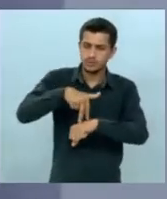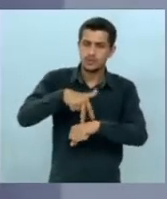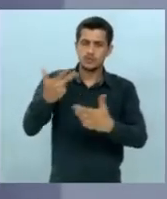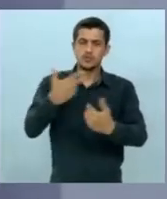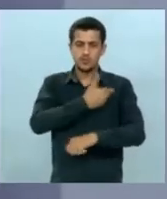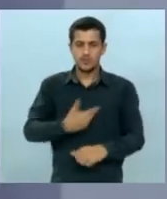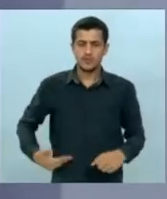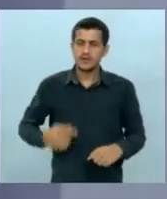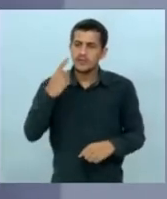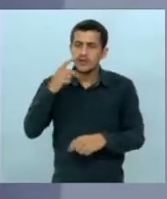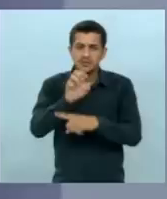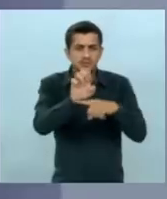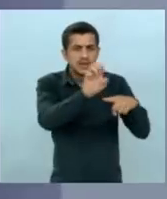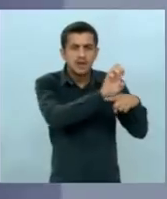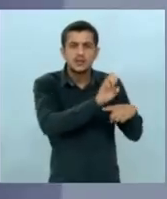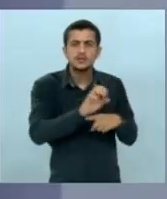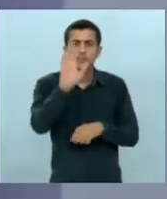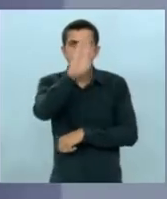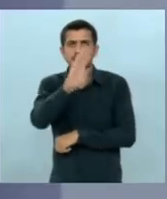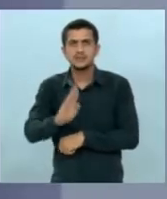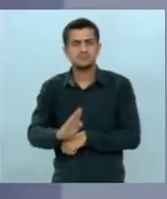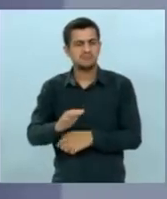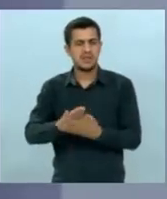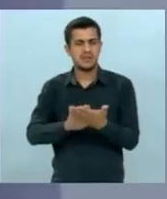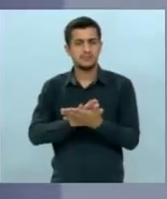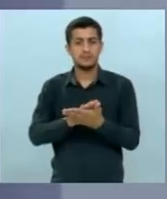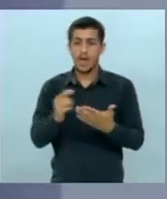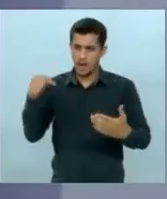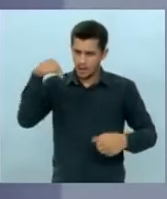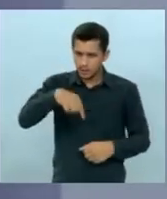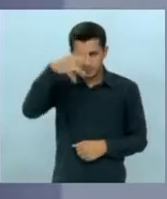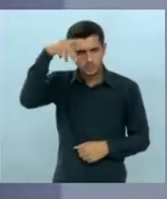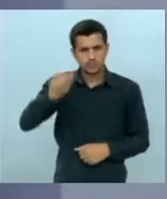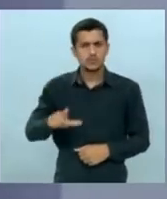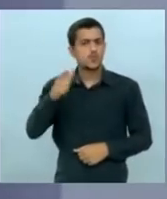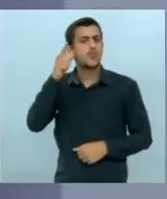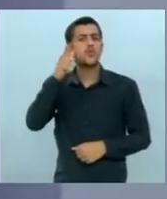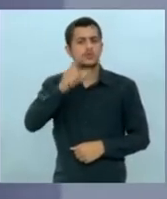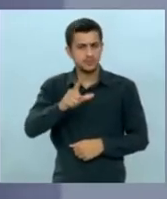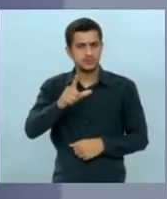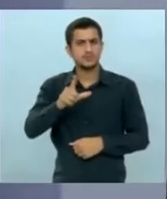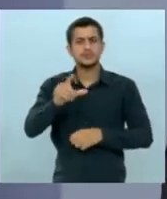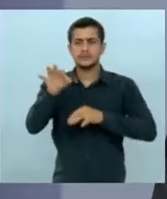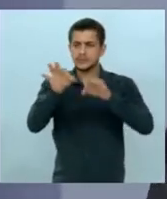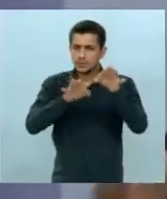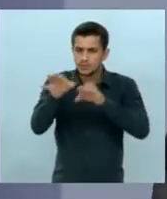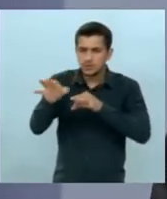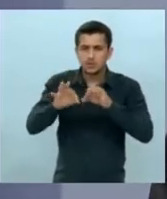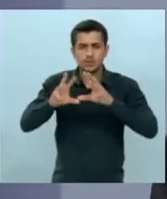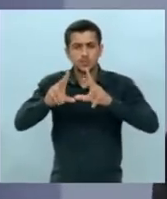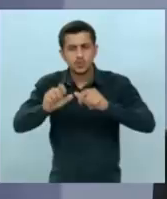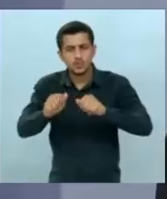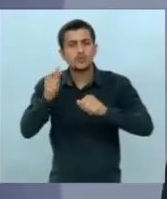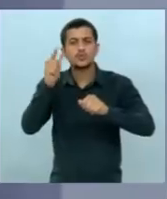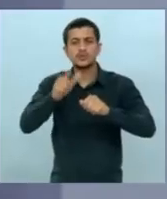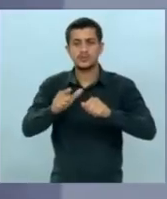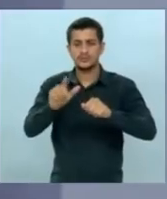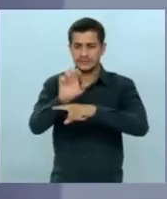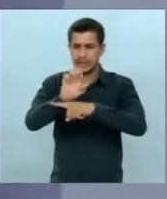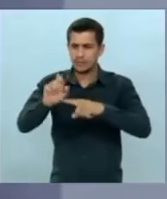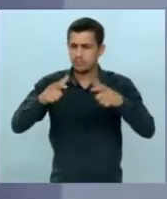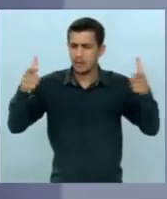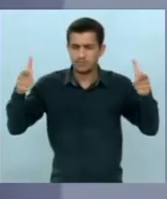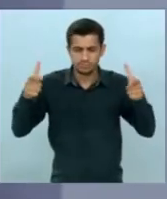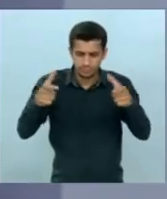na maioria dos estados brasileiros. Aqui, sim, nós tomamos atitudes, enfrentamos as reformas estruturantes, diminuímos o tamanho do Estado,